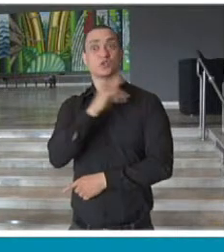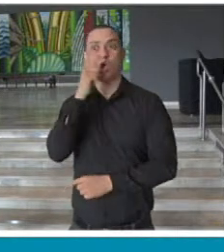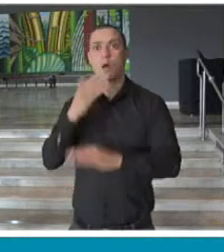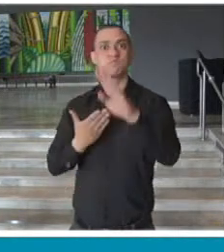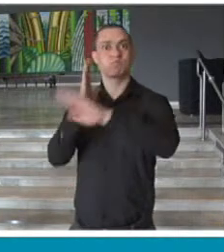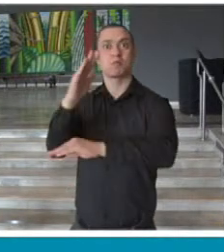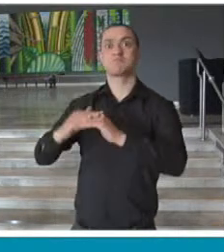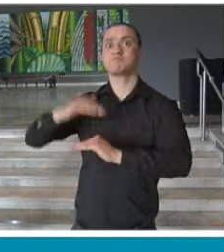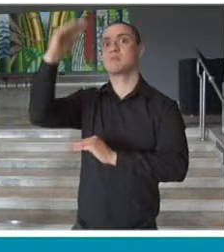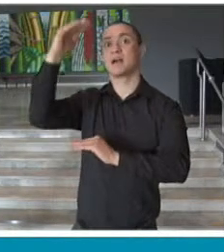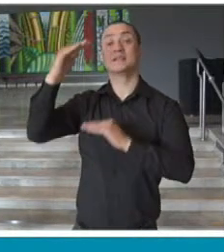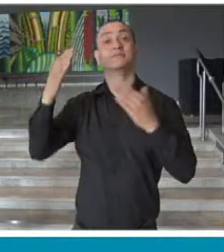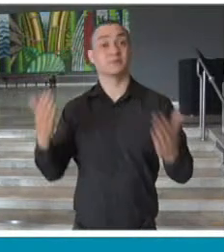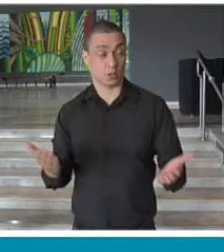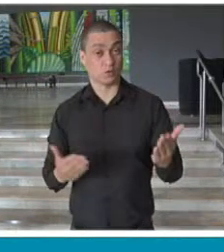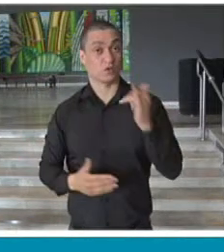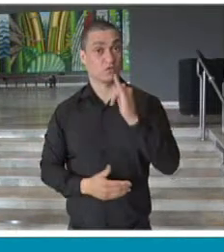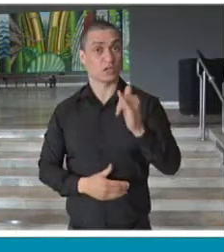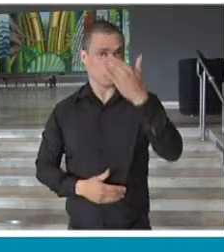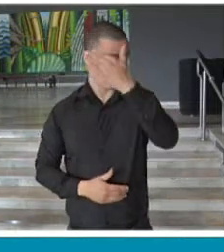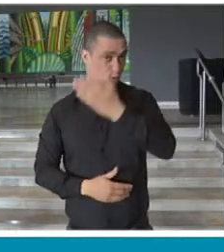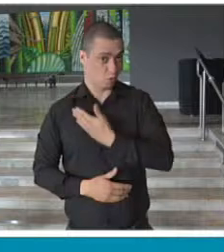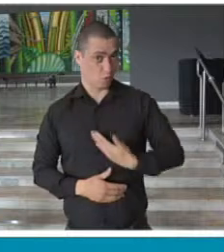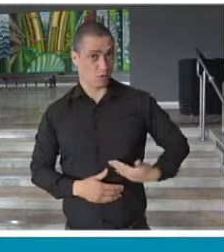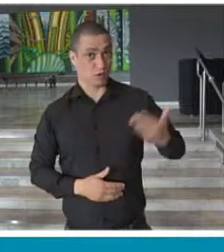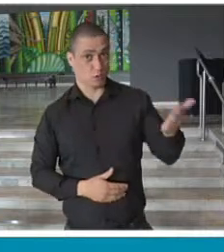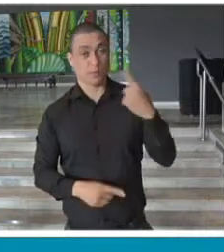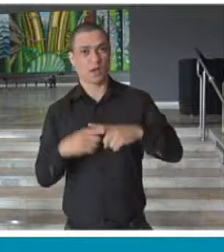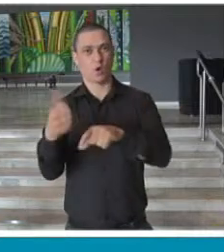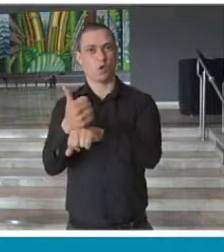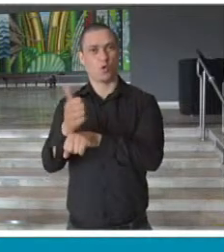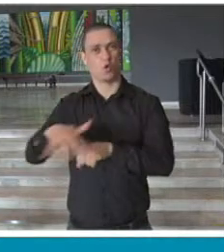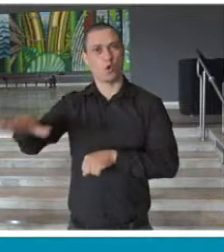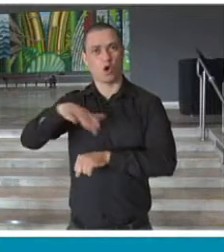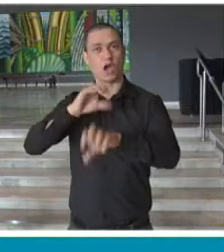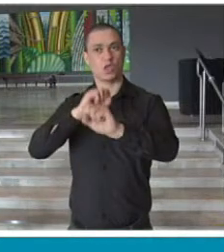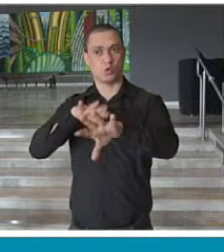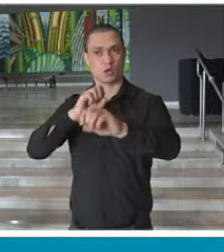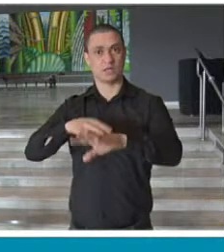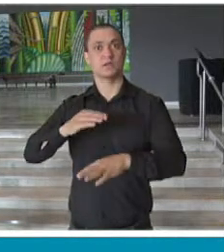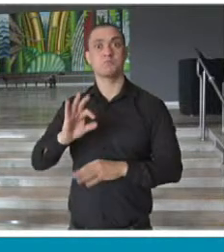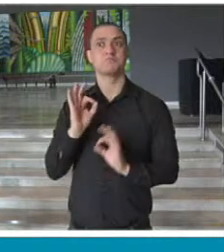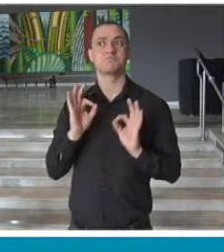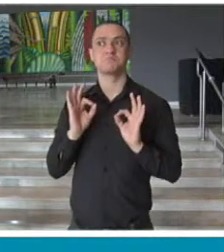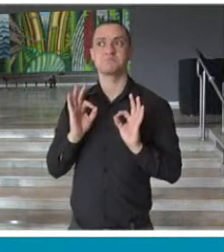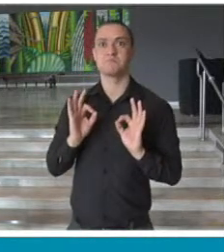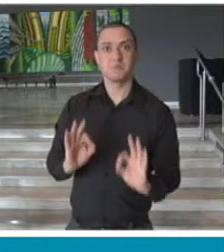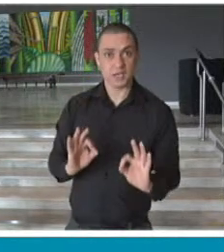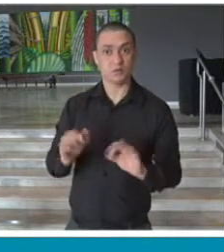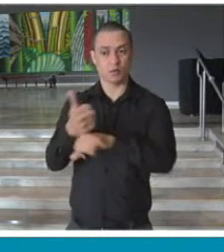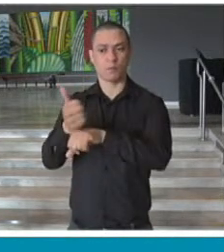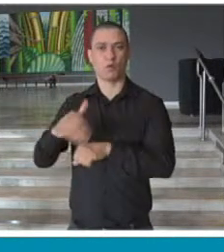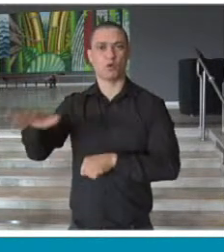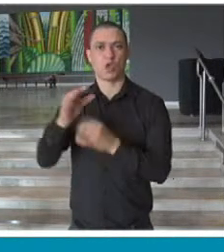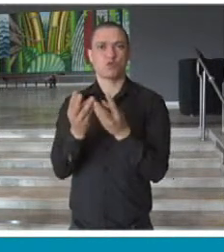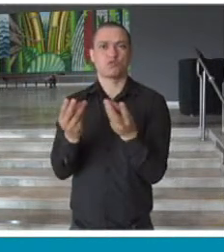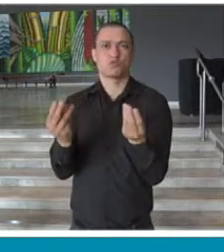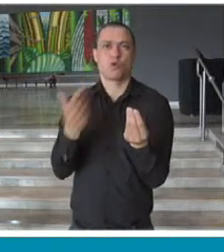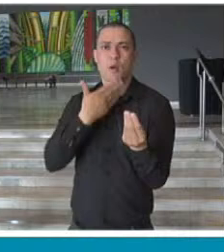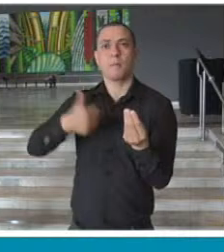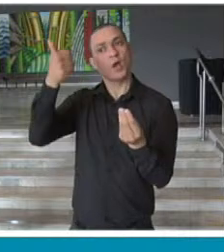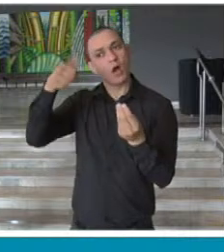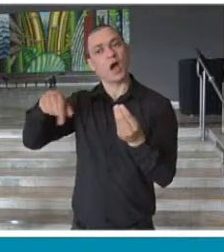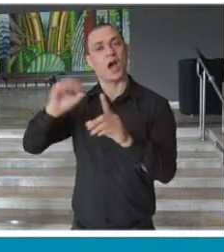Então, gostaria de deixar esse registro, governador, porque os profissionais da educação são, sem dúvida nenhuma, os profissionais mais importantes de uma